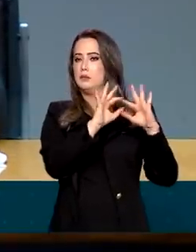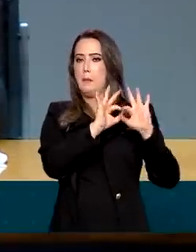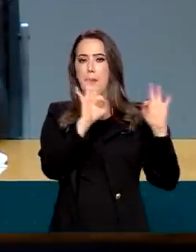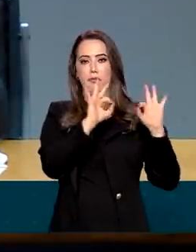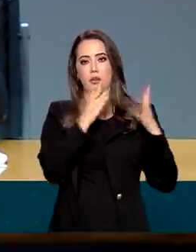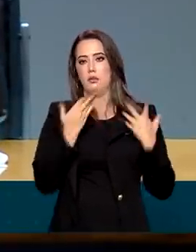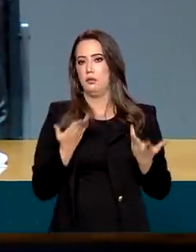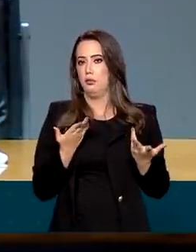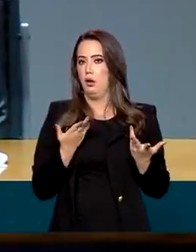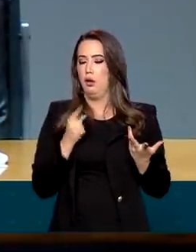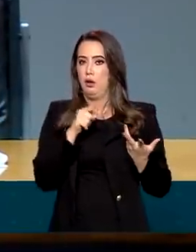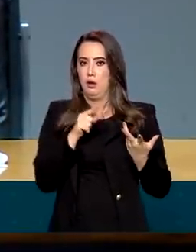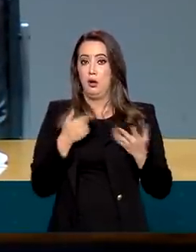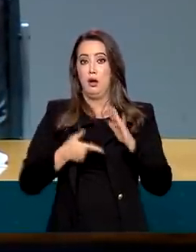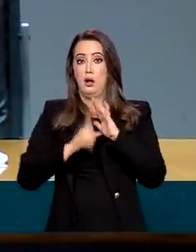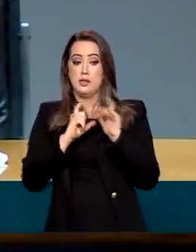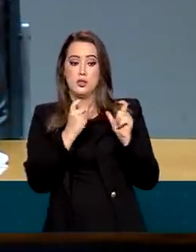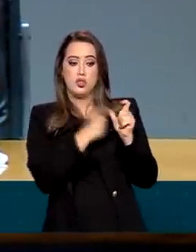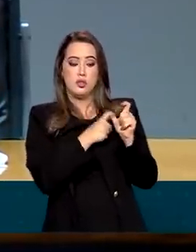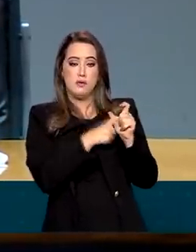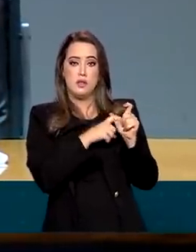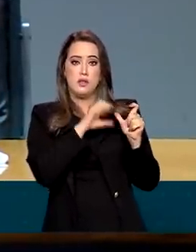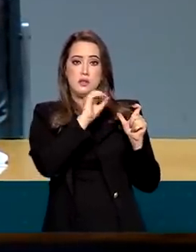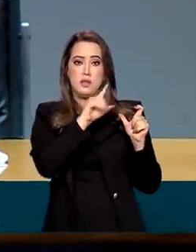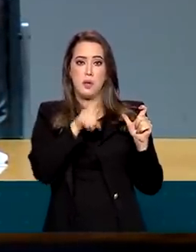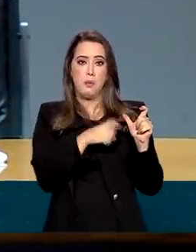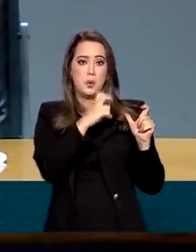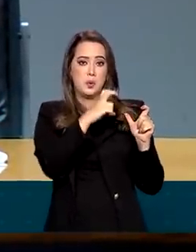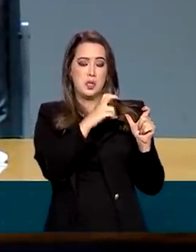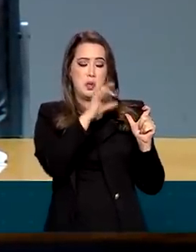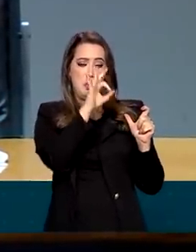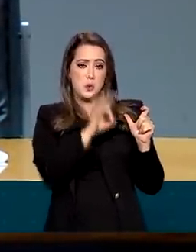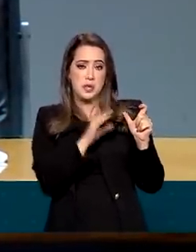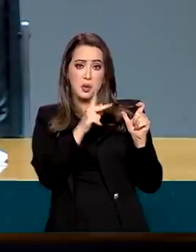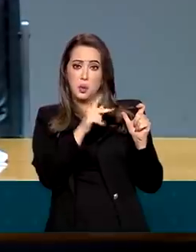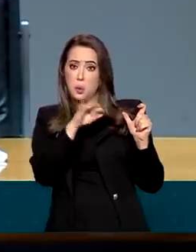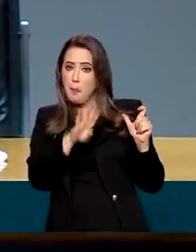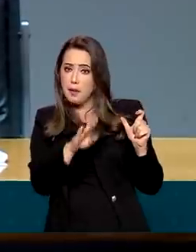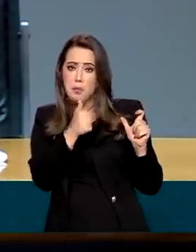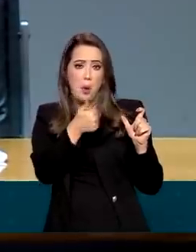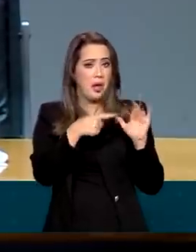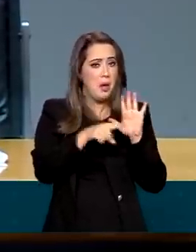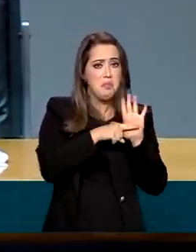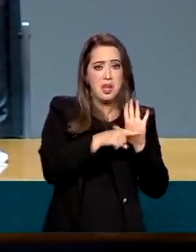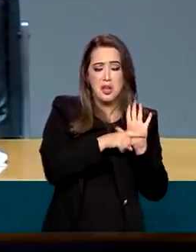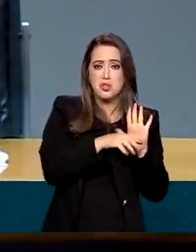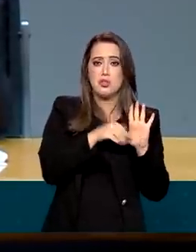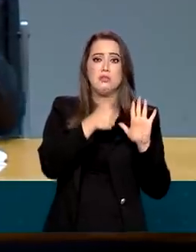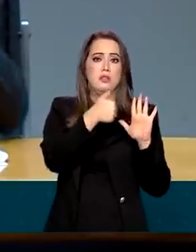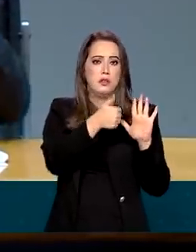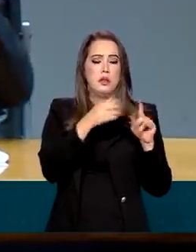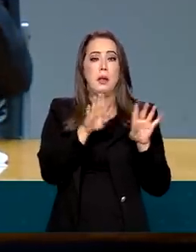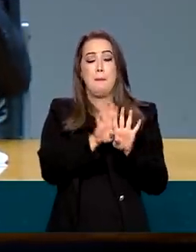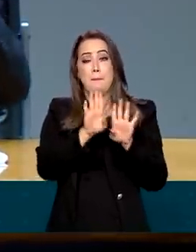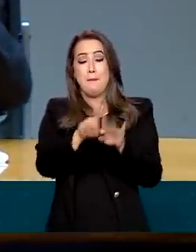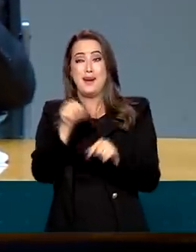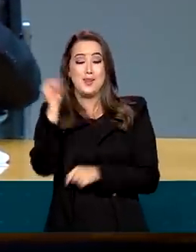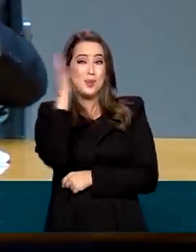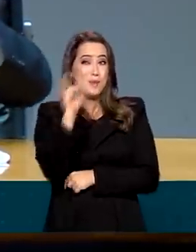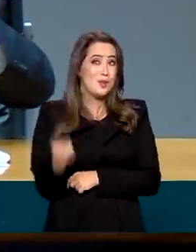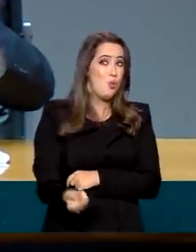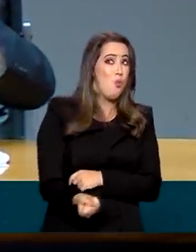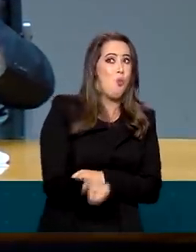déficit que seria de 0,5% do PIB, ele sobe um pouco. Mas o Brasil é o único país do mundo que foi a um déficit.